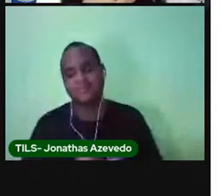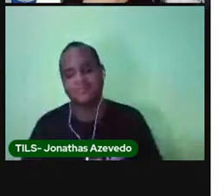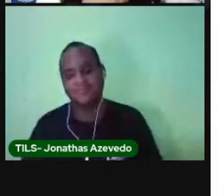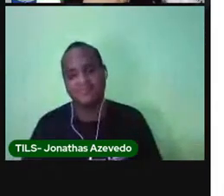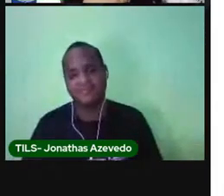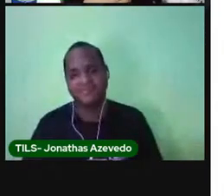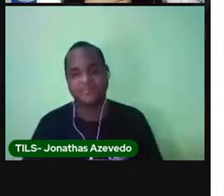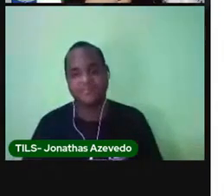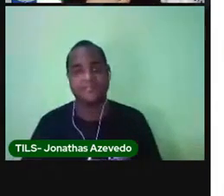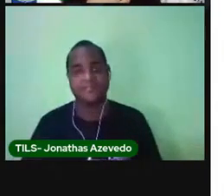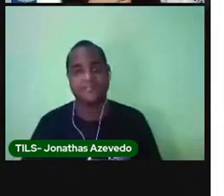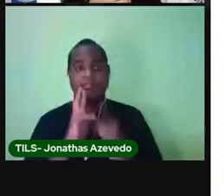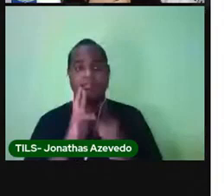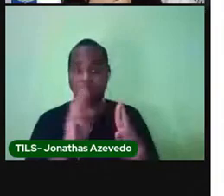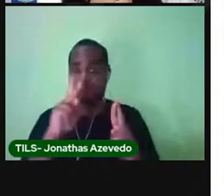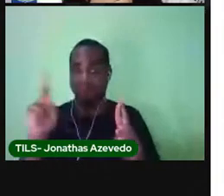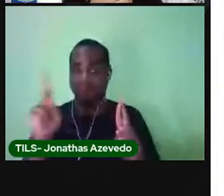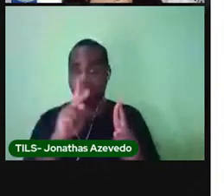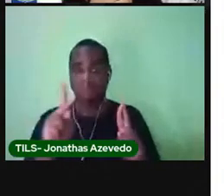quantos anos você tem hoje?